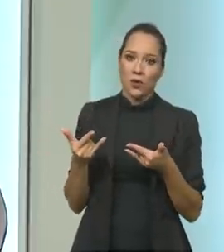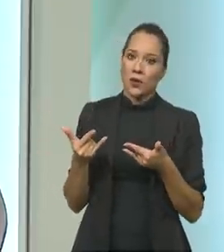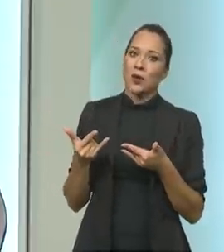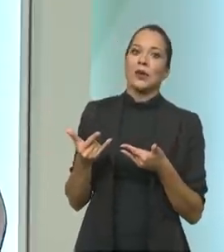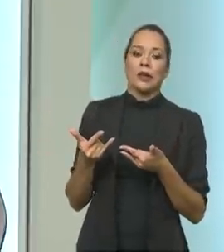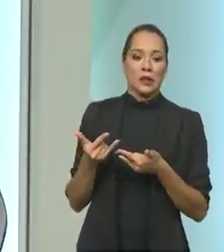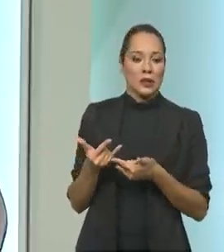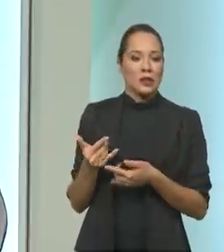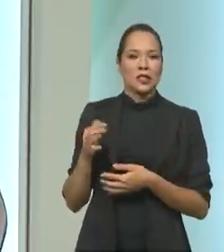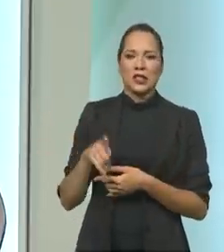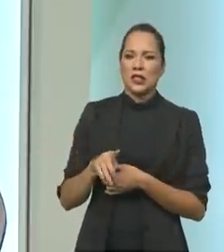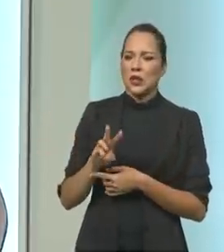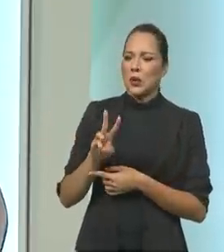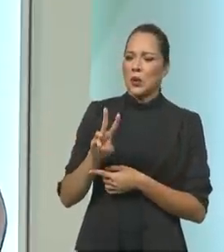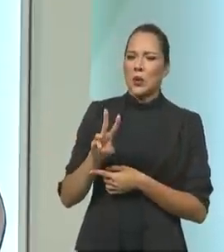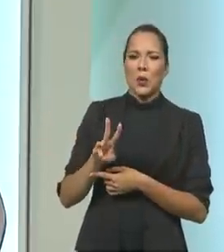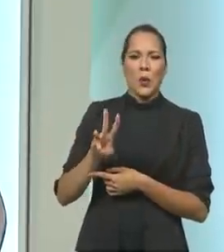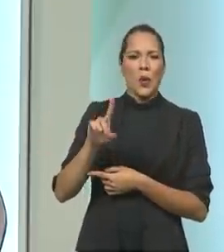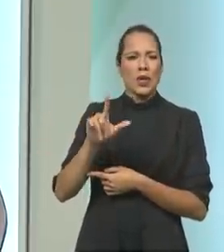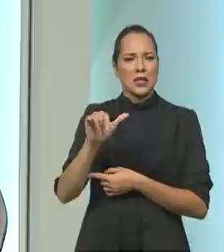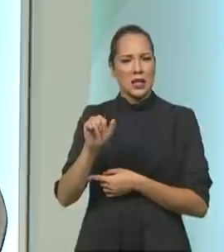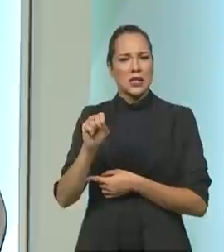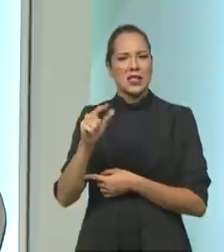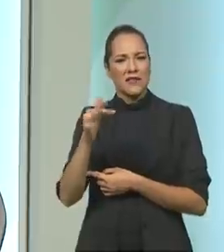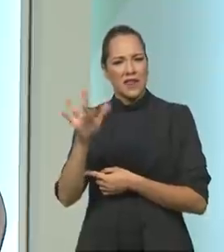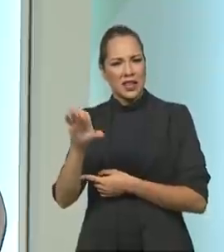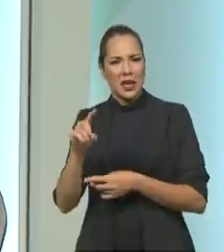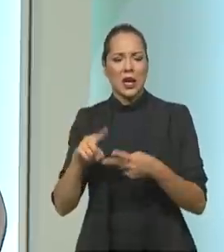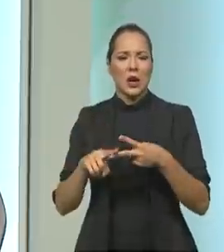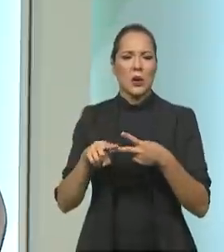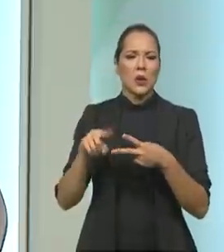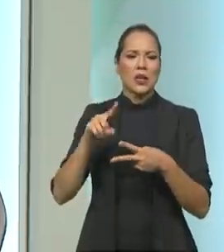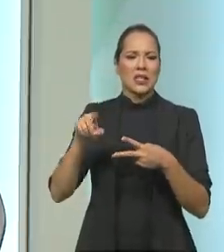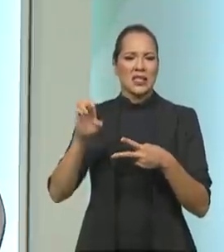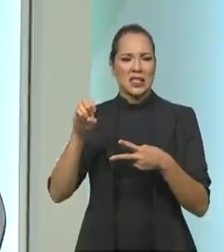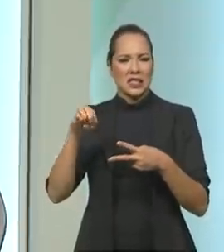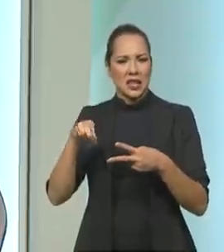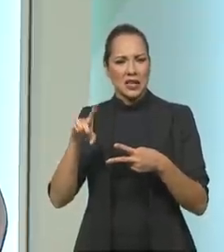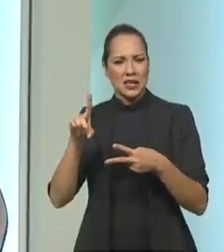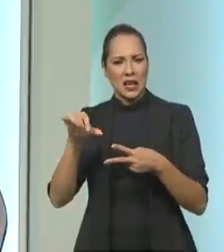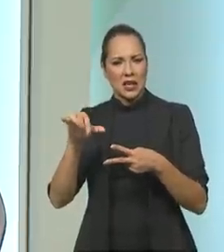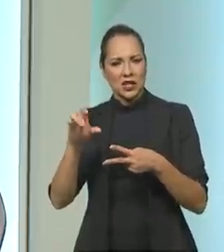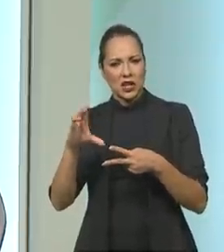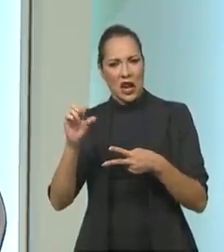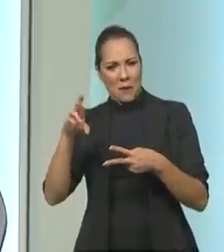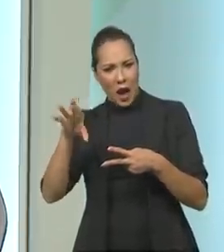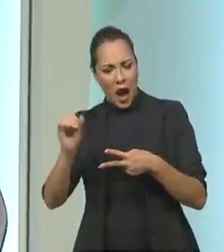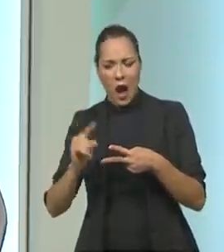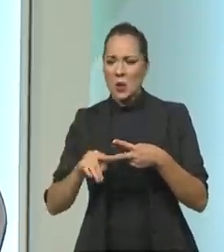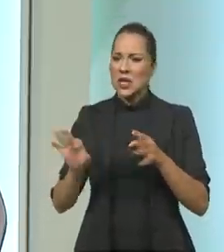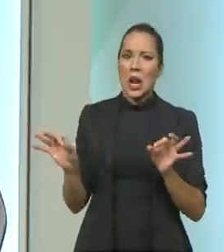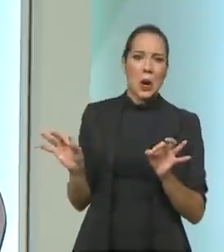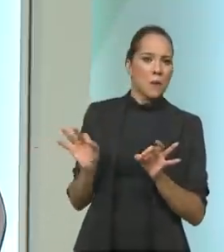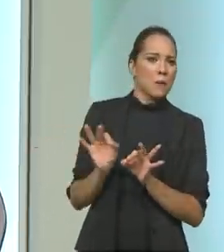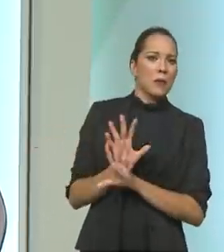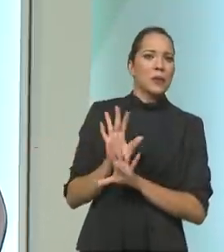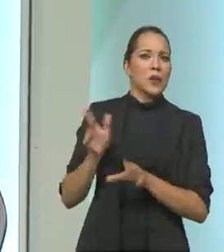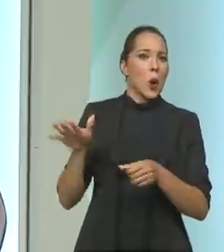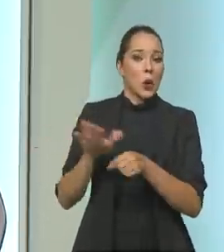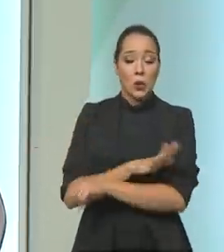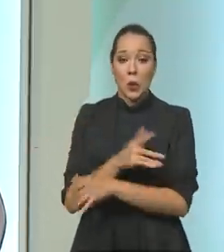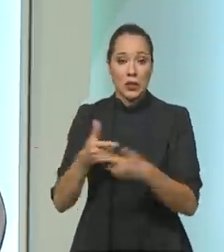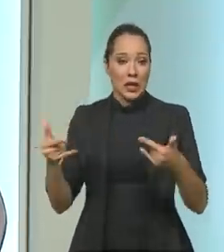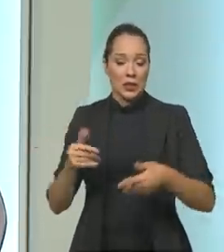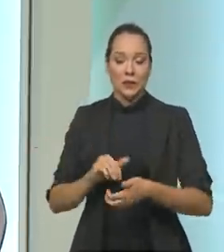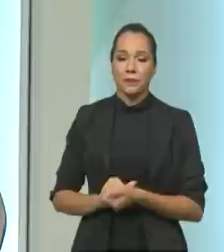Safadão, Desete Camargo, todos eles lançaram cruzeiros e totalmente em sucesso absoluto. E a gente está vendo